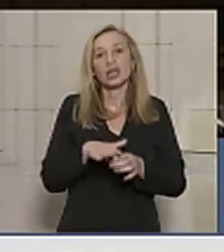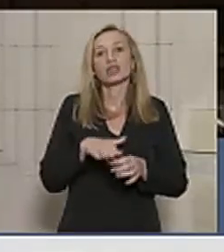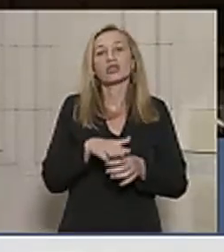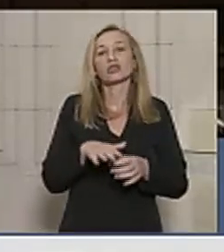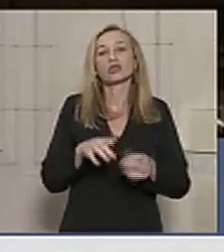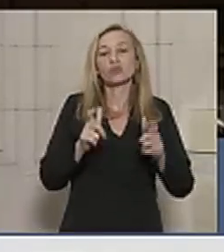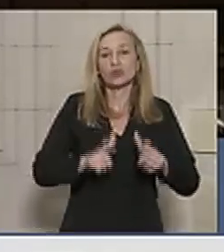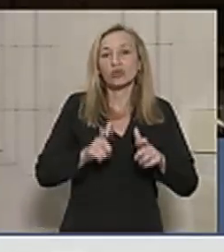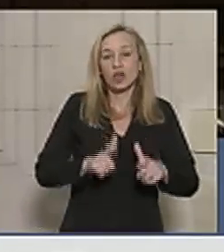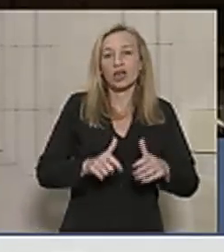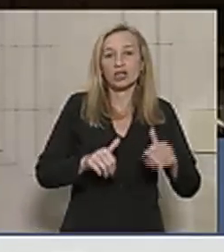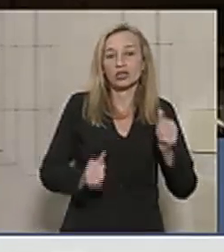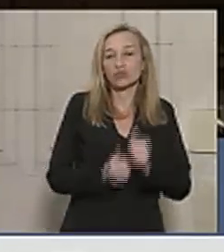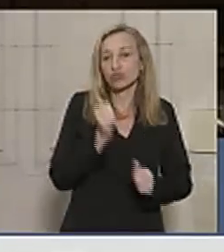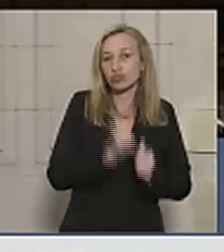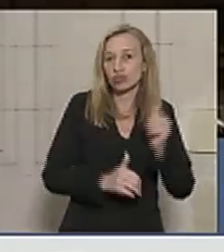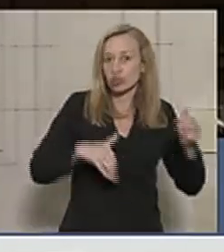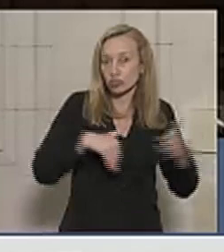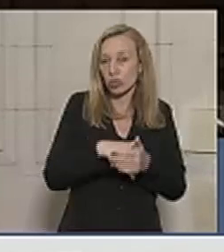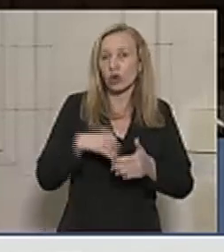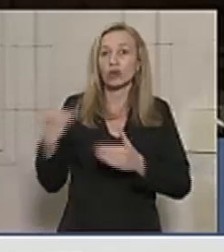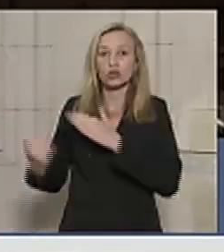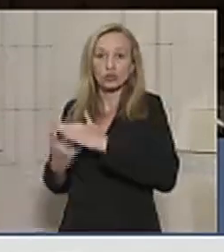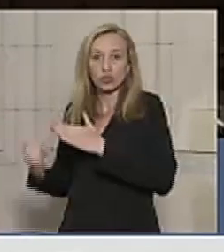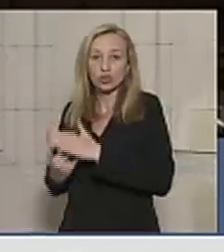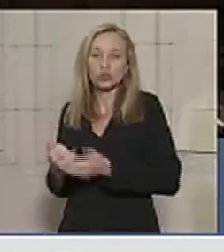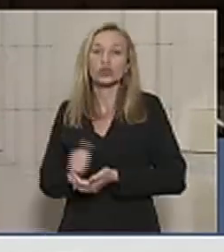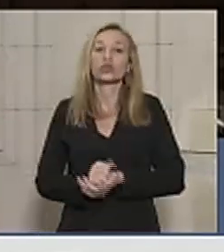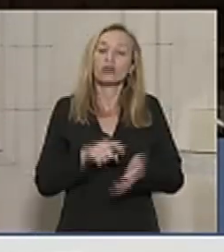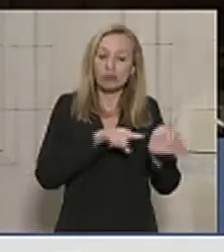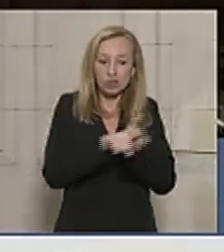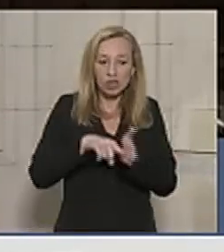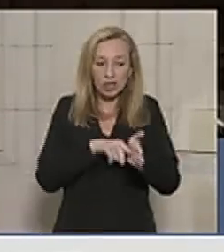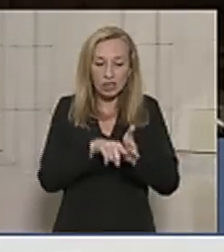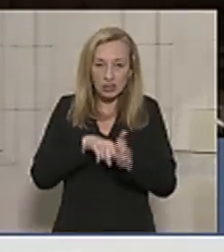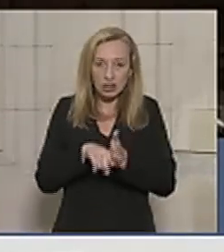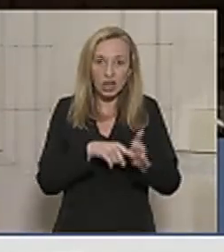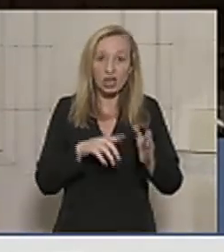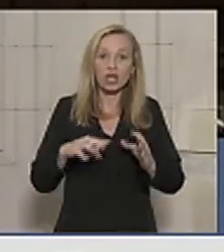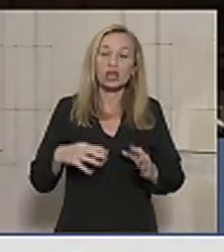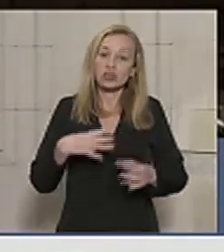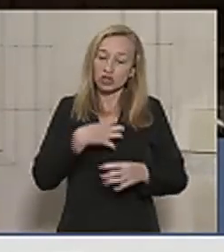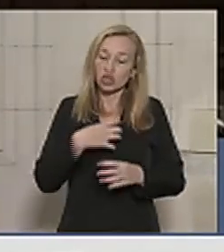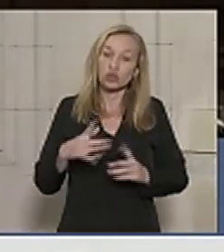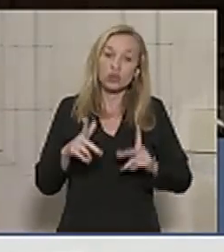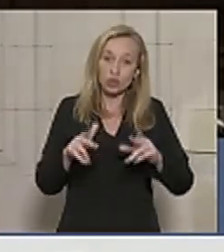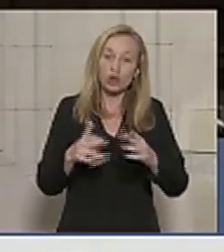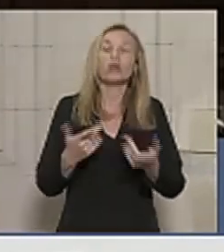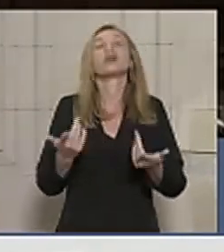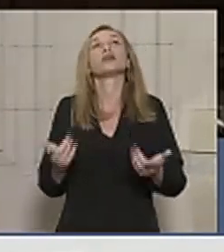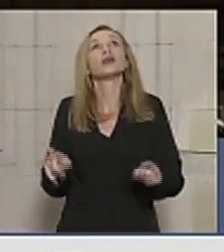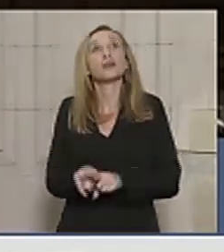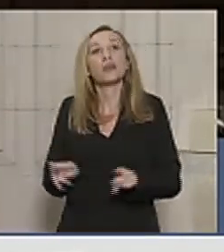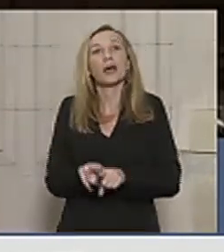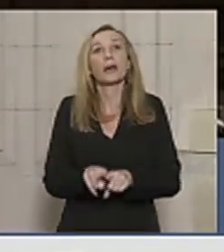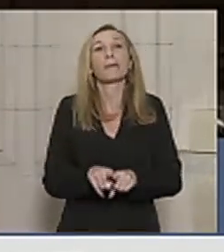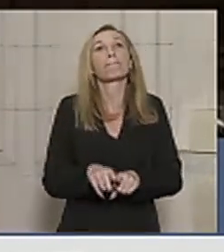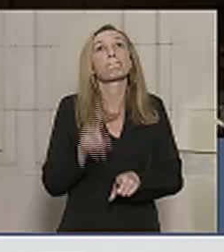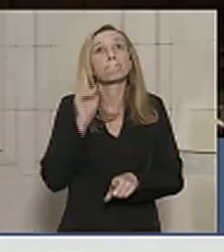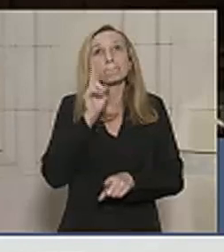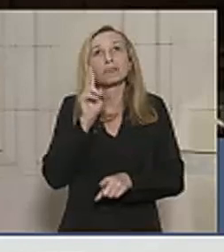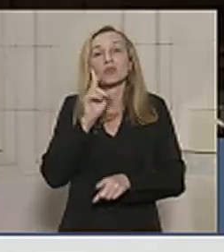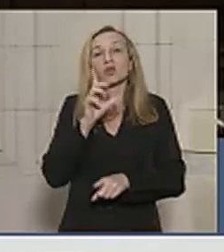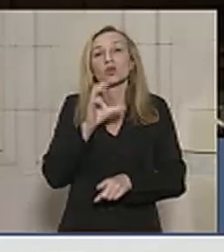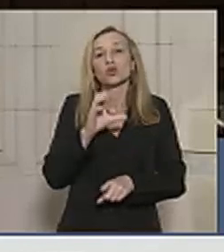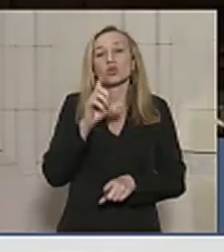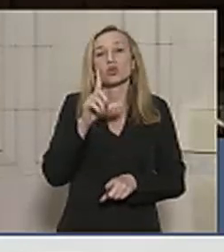indústria do futebol. Iremos fiscalizar e atuar nesse sentido, senhora presidente. E, sem dúvida nenhuma, o tema dos clubes também